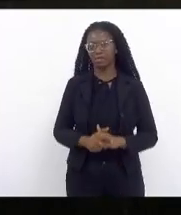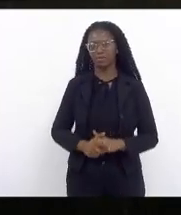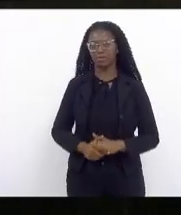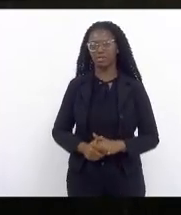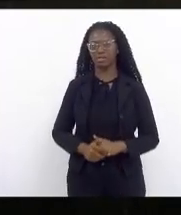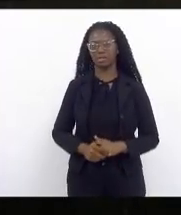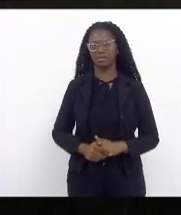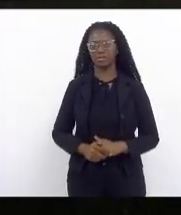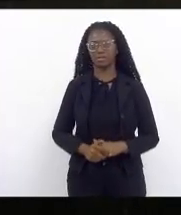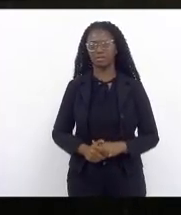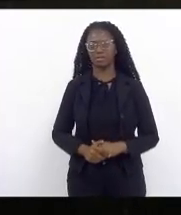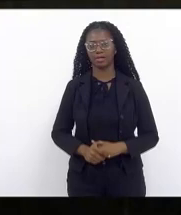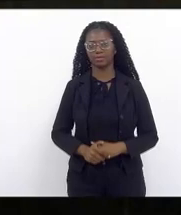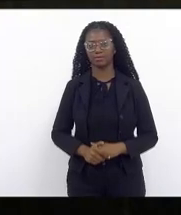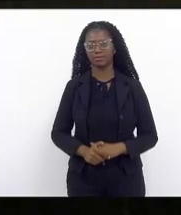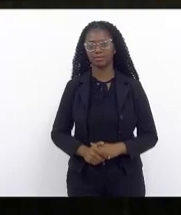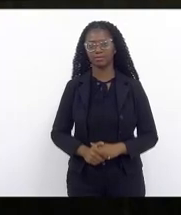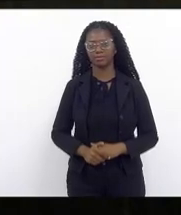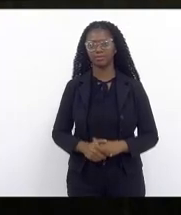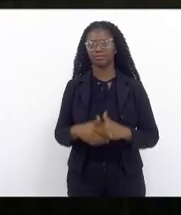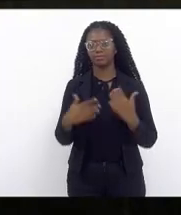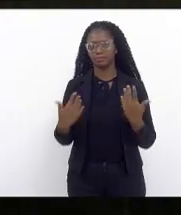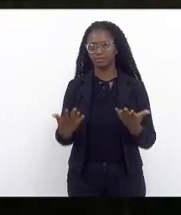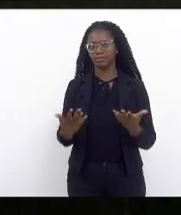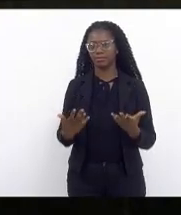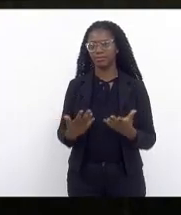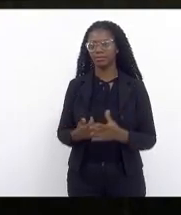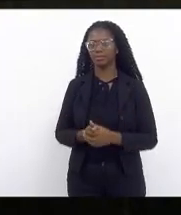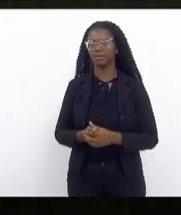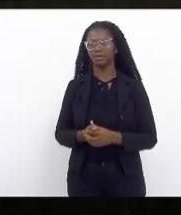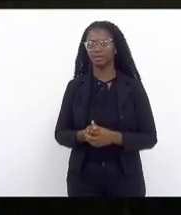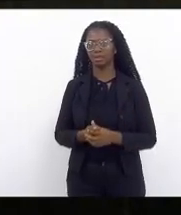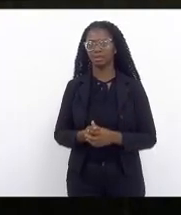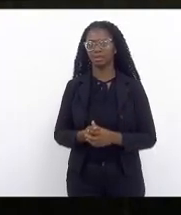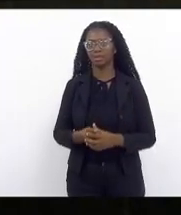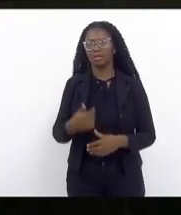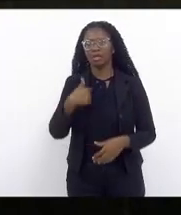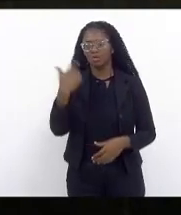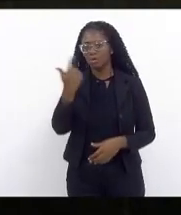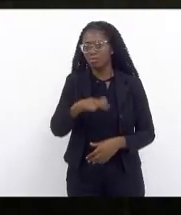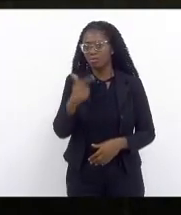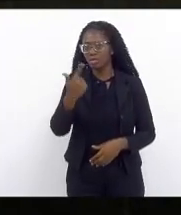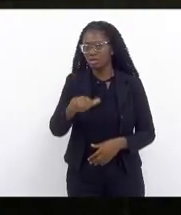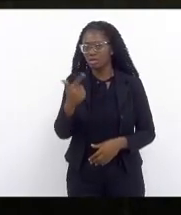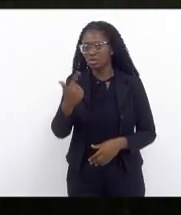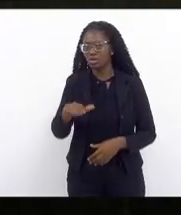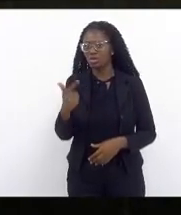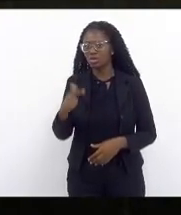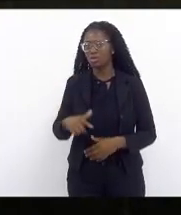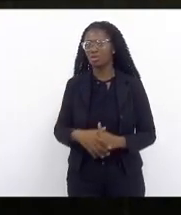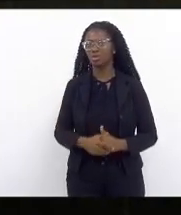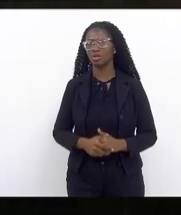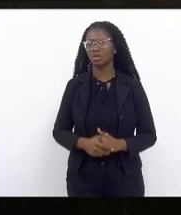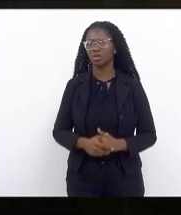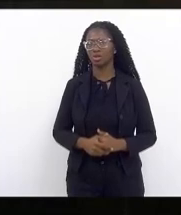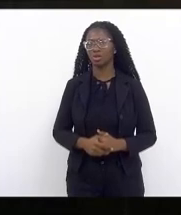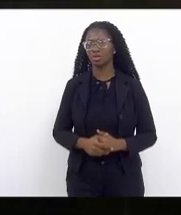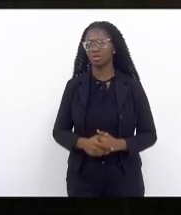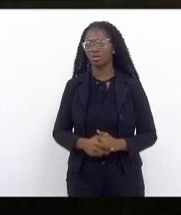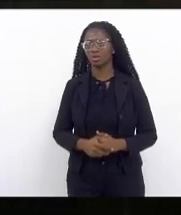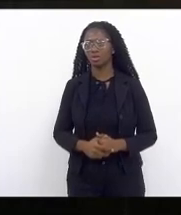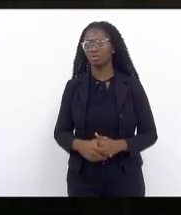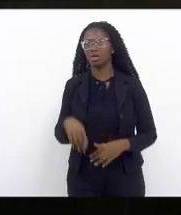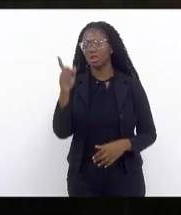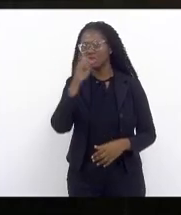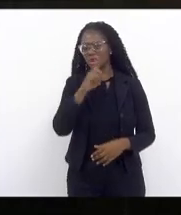cinco anos em que a piloa vem para esta casa com déficit repito zero o déficit para